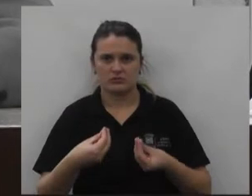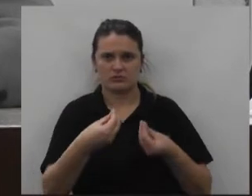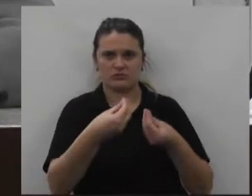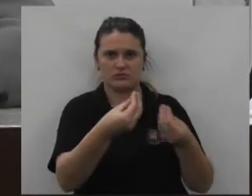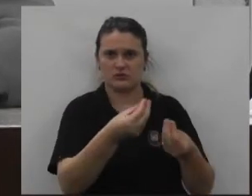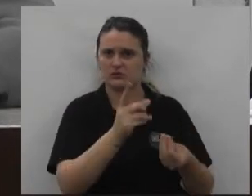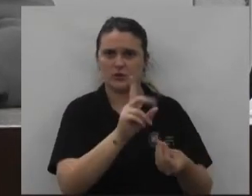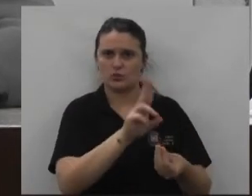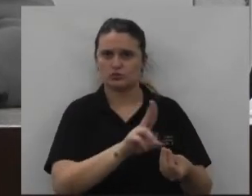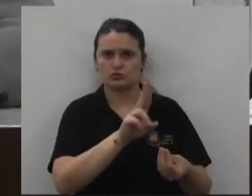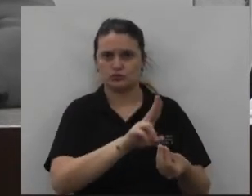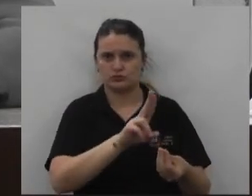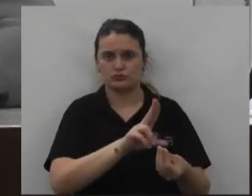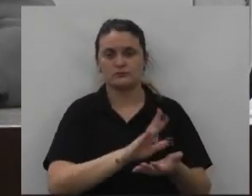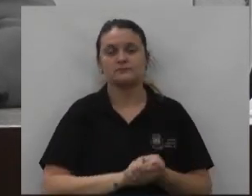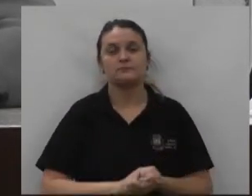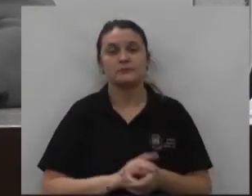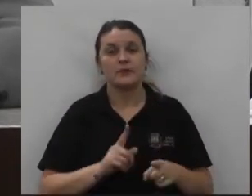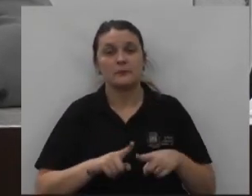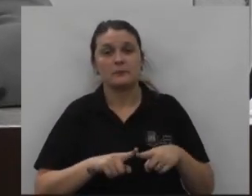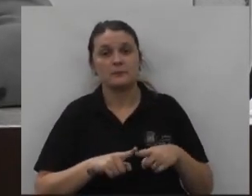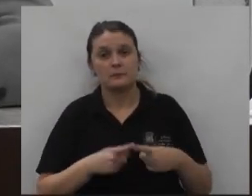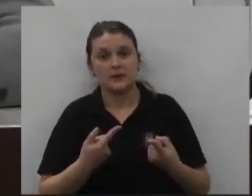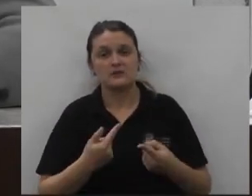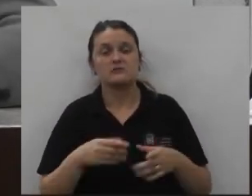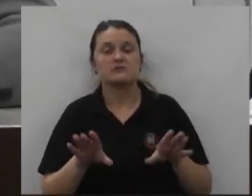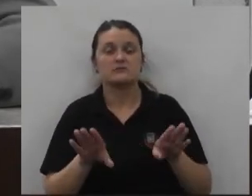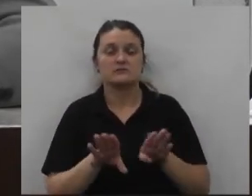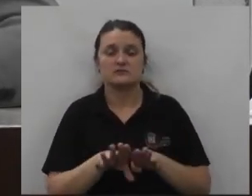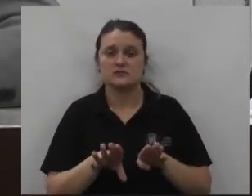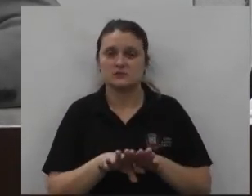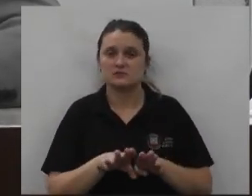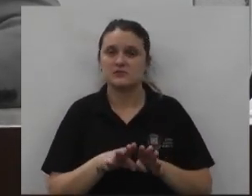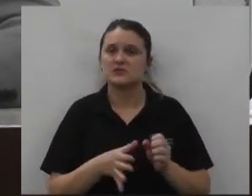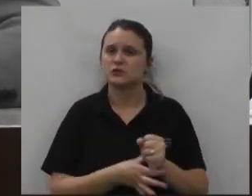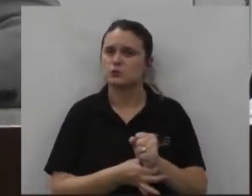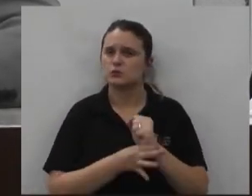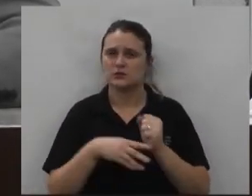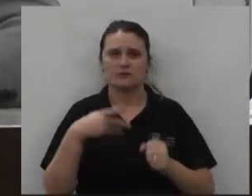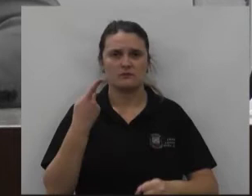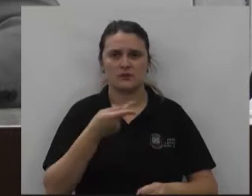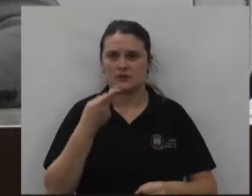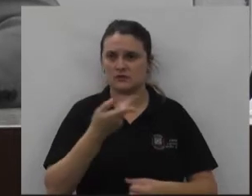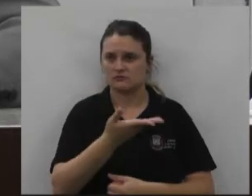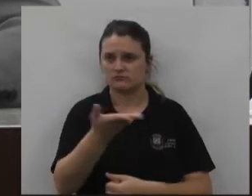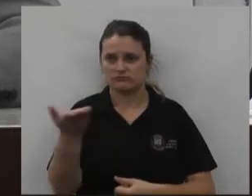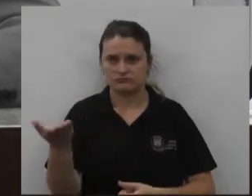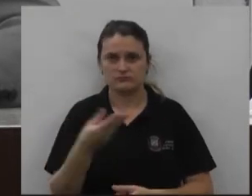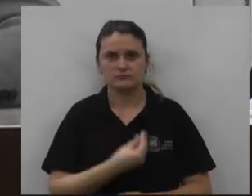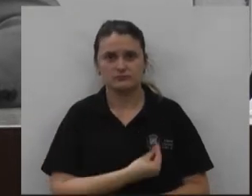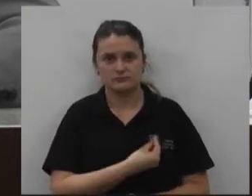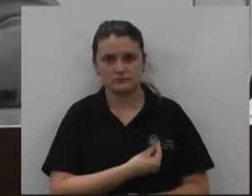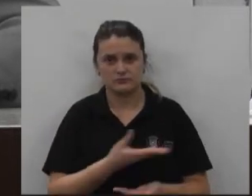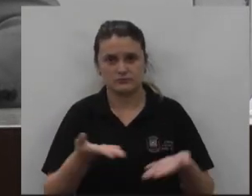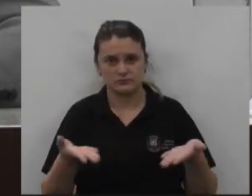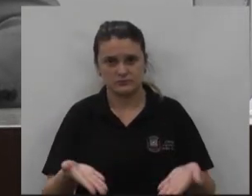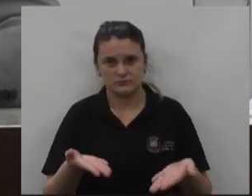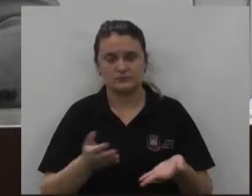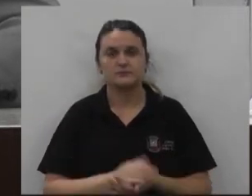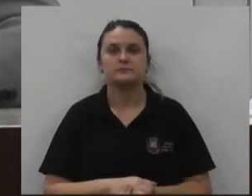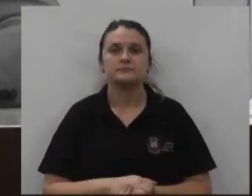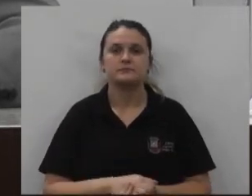aquilo que nós não usamos mas eu posso dizer assim com bastante segurança para os senhores e as senhoras que aqui estão